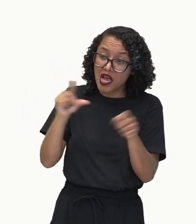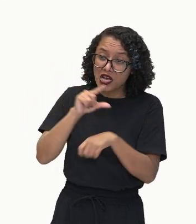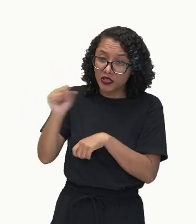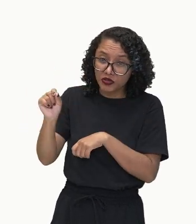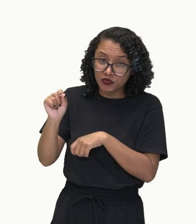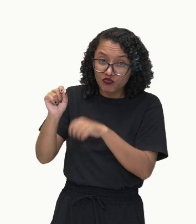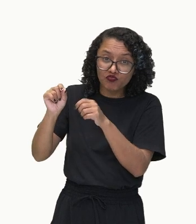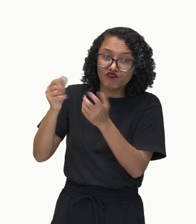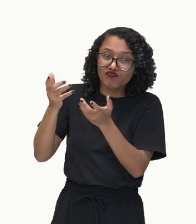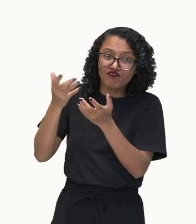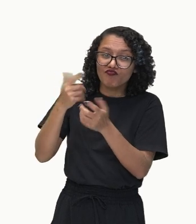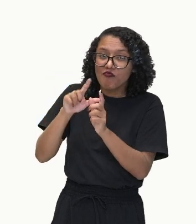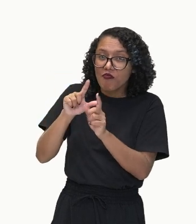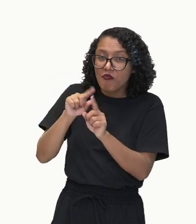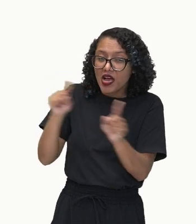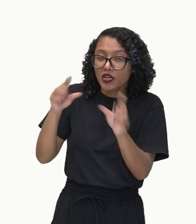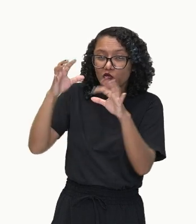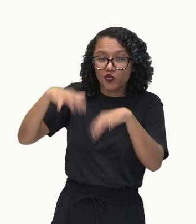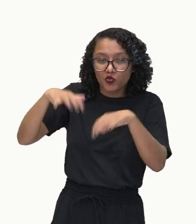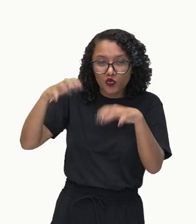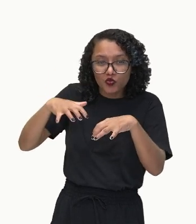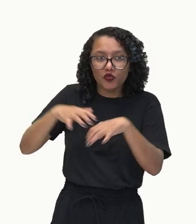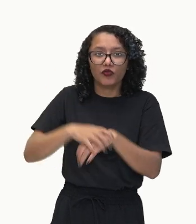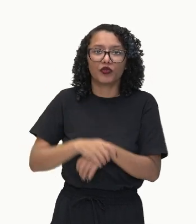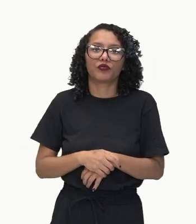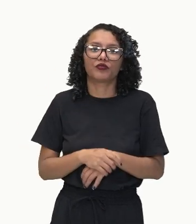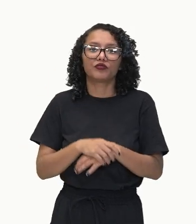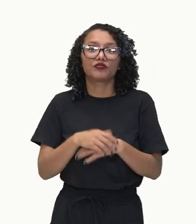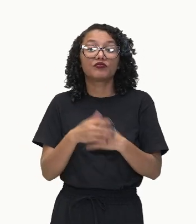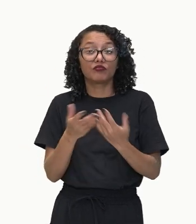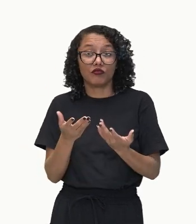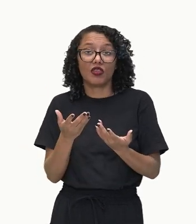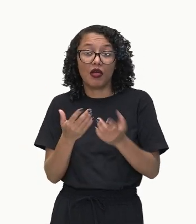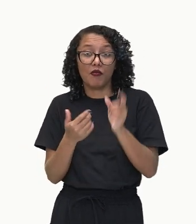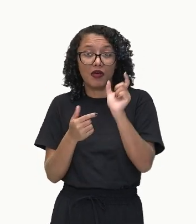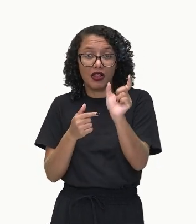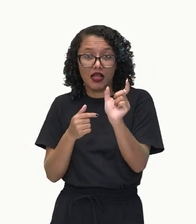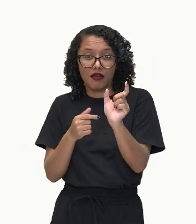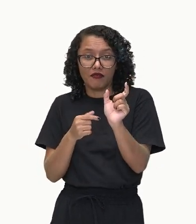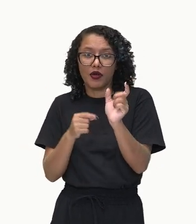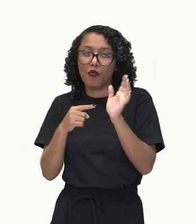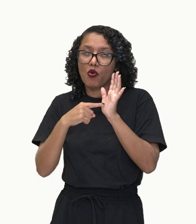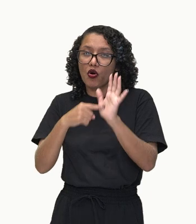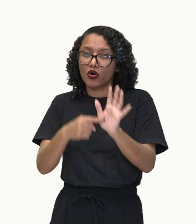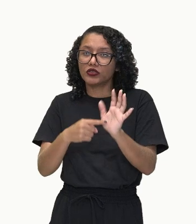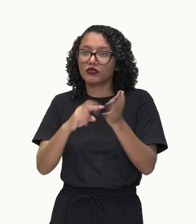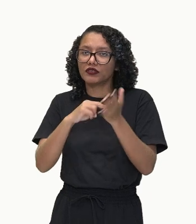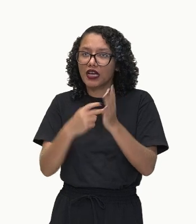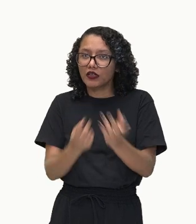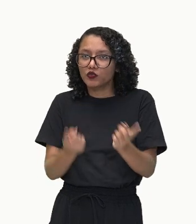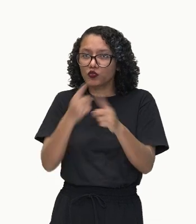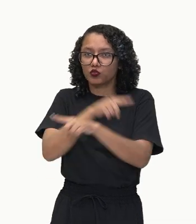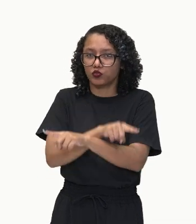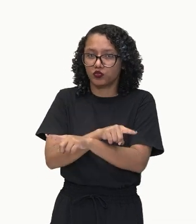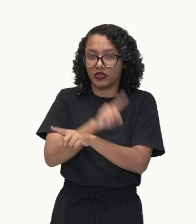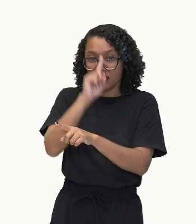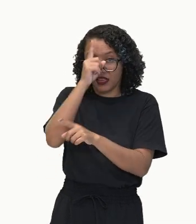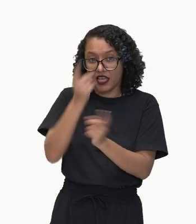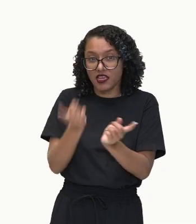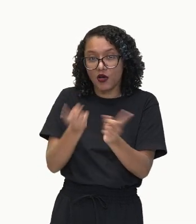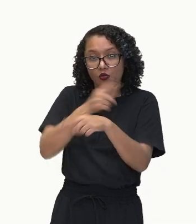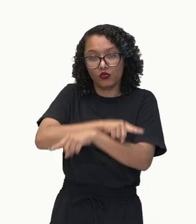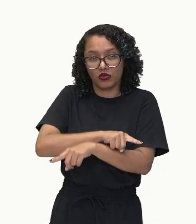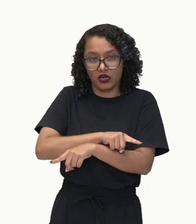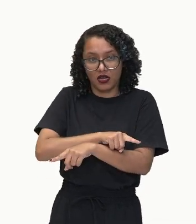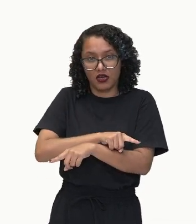conjunção, ele vai trazer essa ideia de oposição de ideias. Eles queriam sair. Eles queriam sair. Porém.